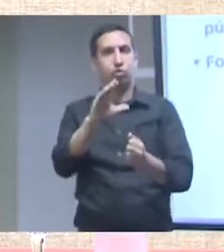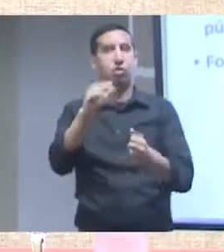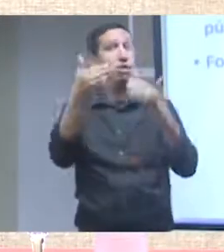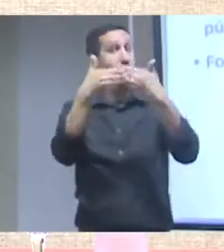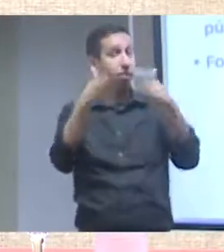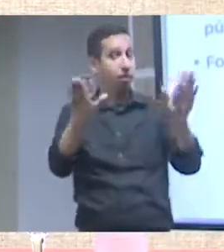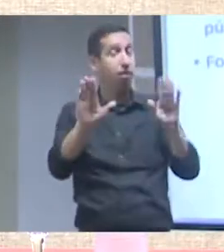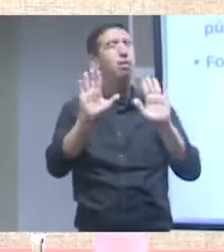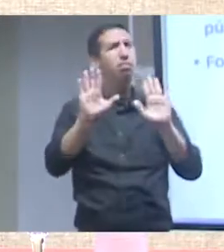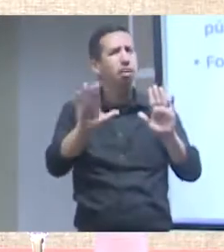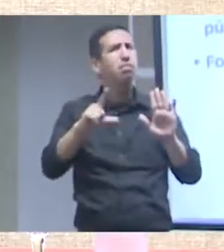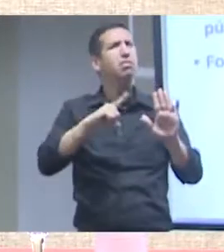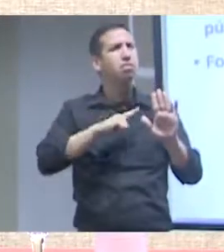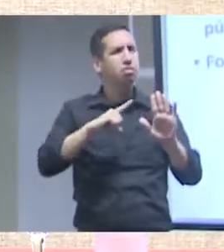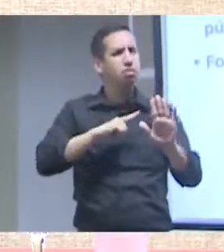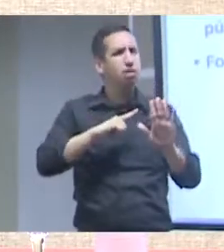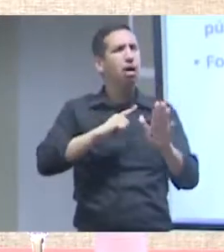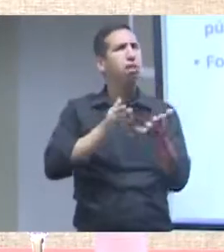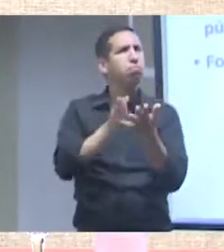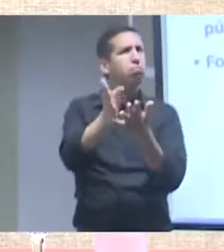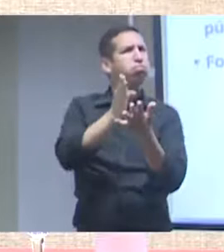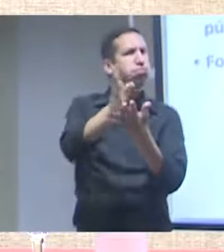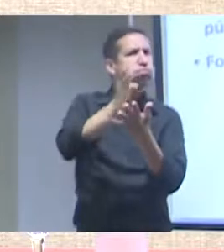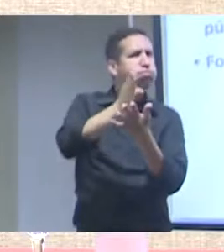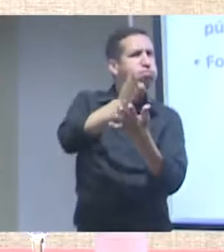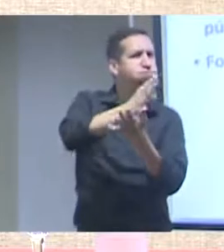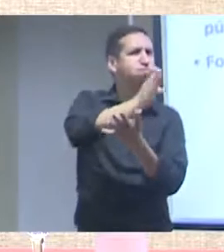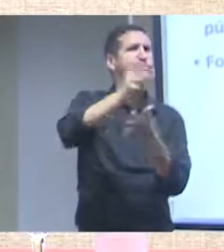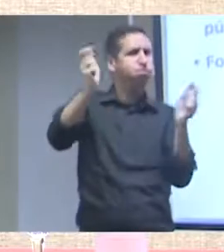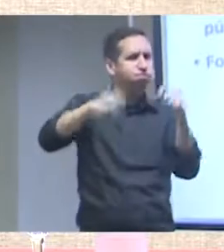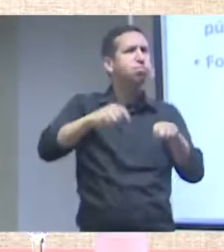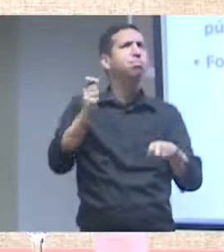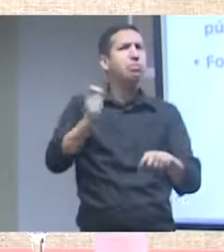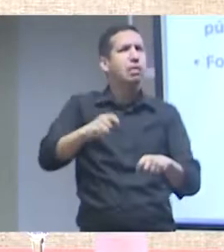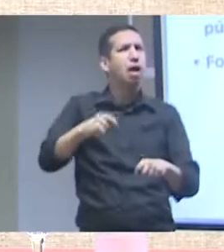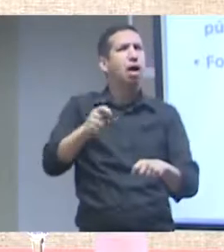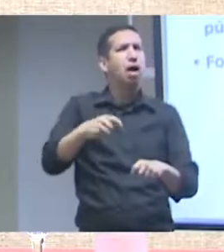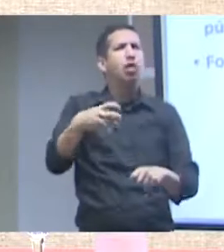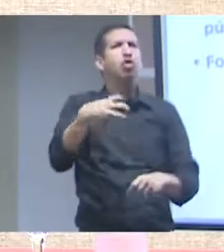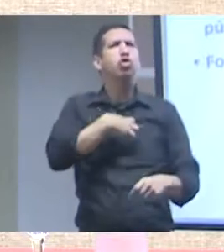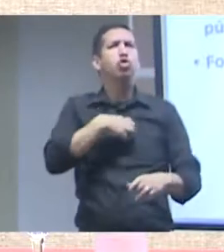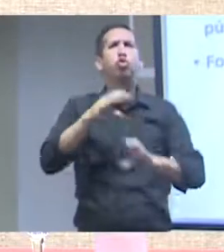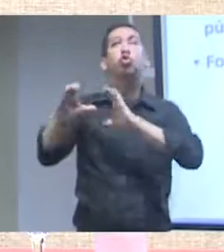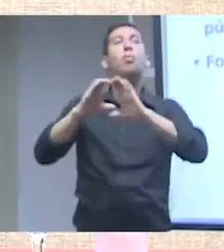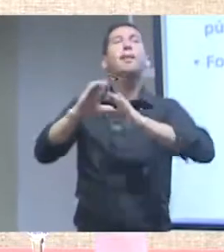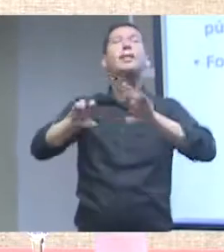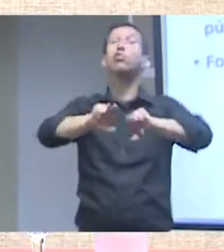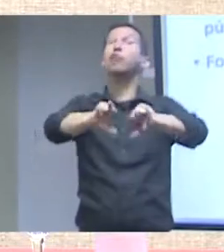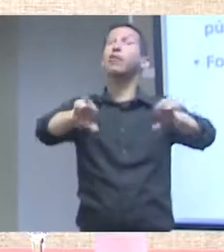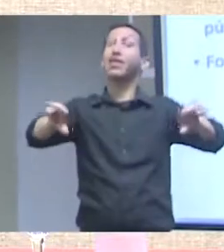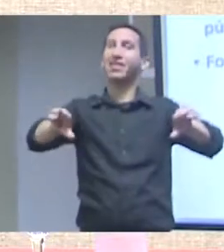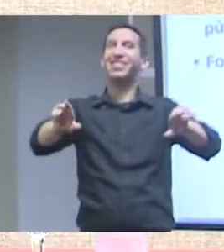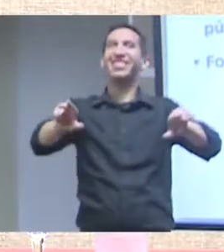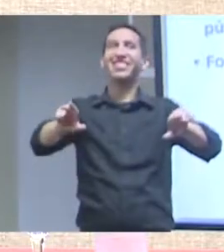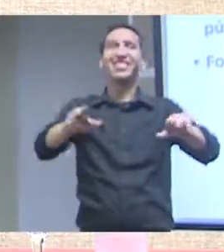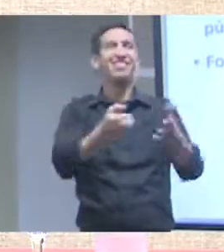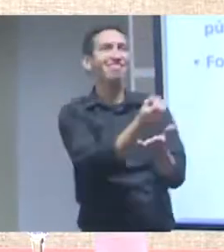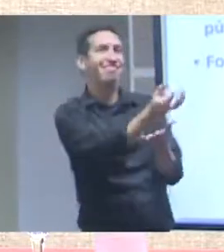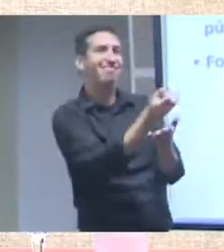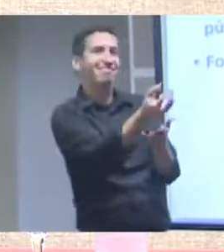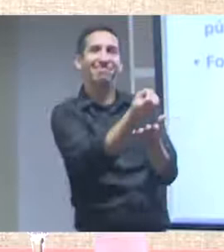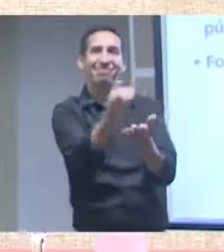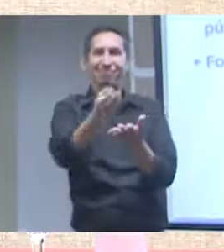possibilidades de formatos de comunicação da ciência que vão muito além de simplesmente os periódicos